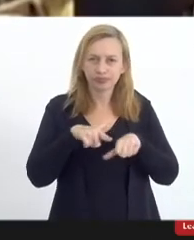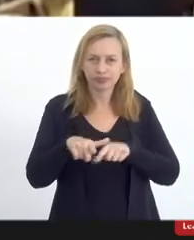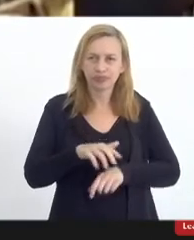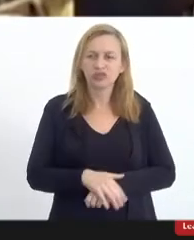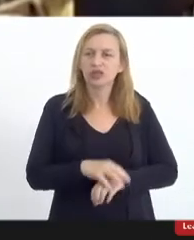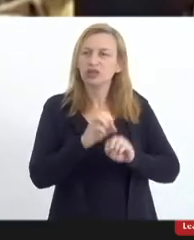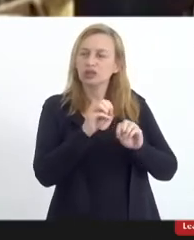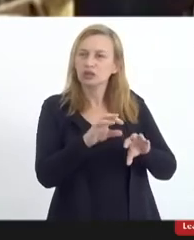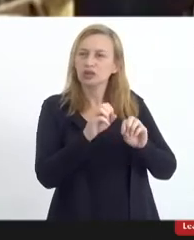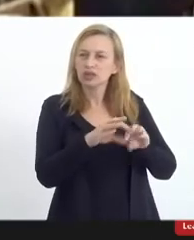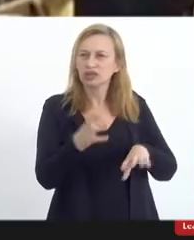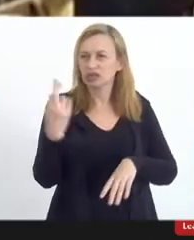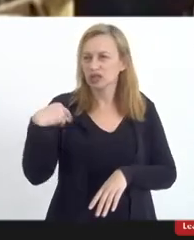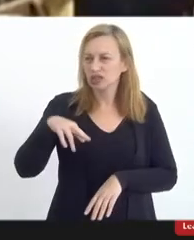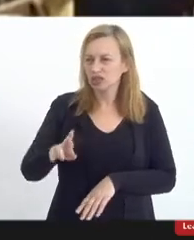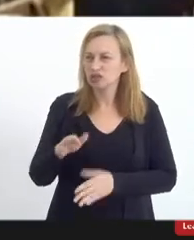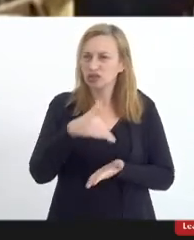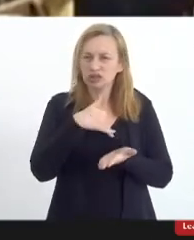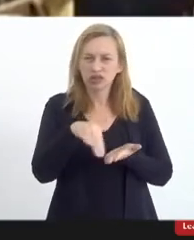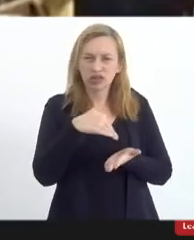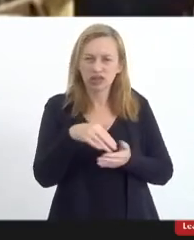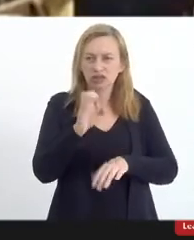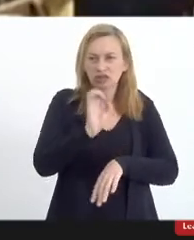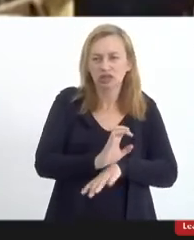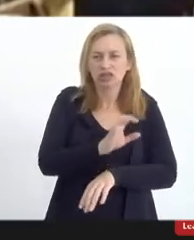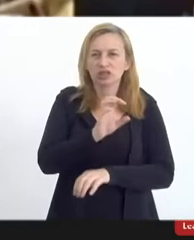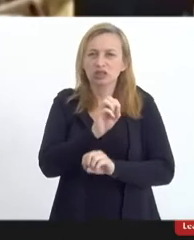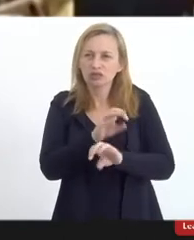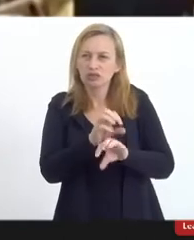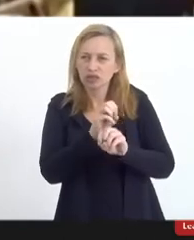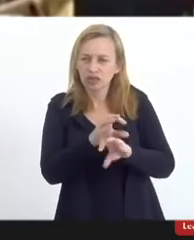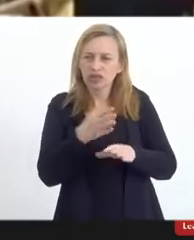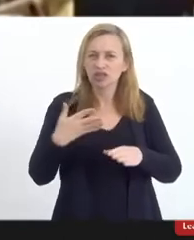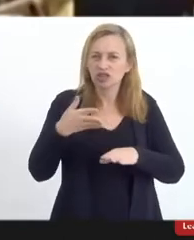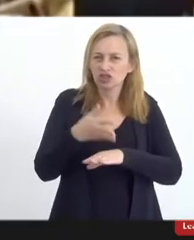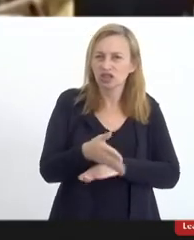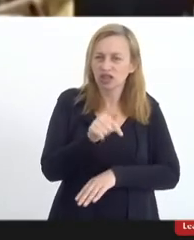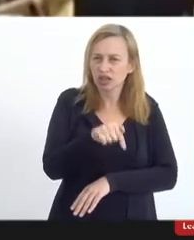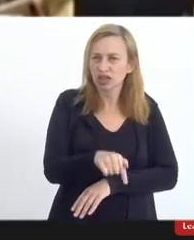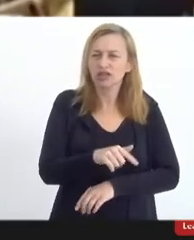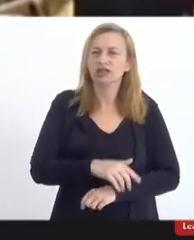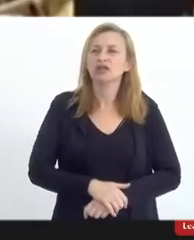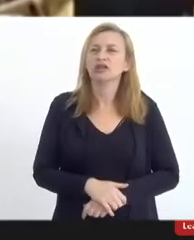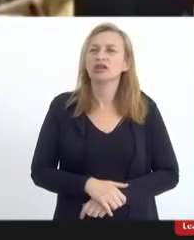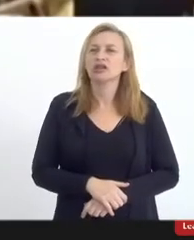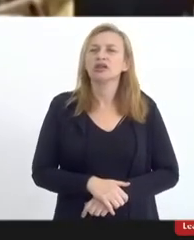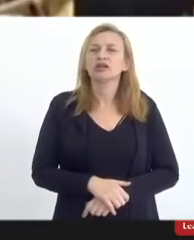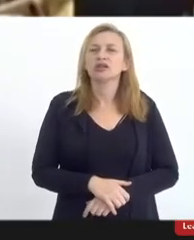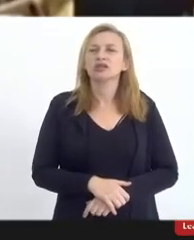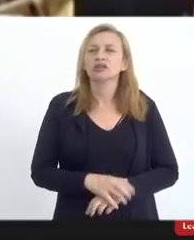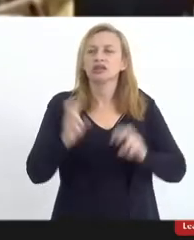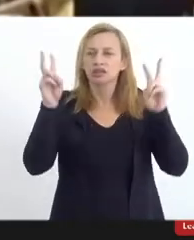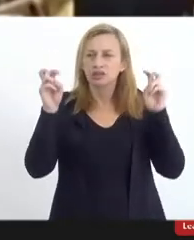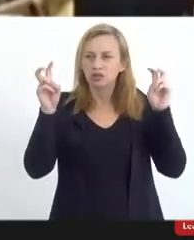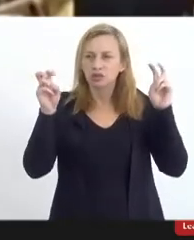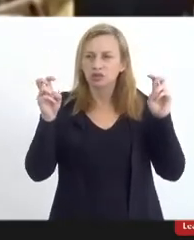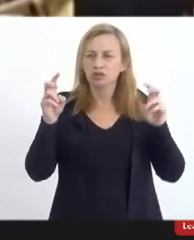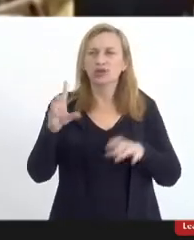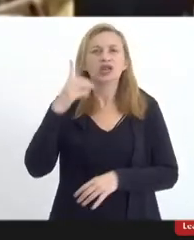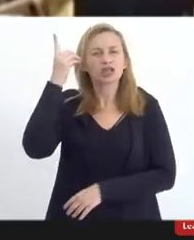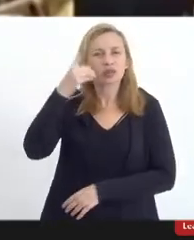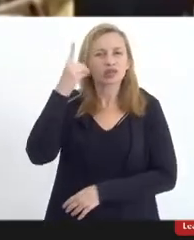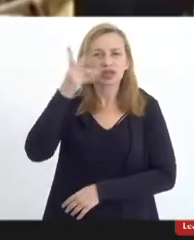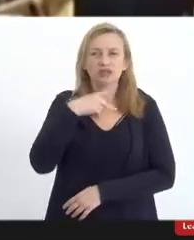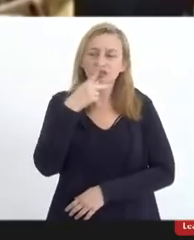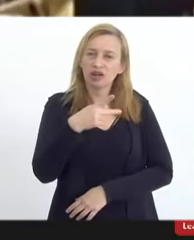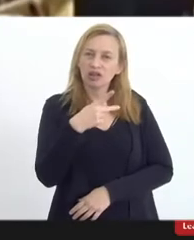do ensino religioso na Secretaria de Estado de Educação até chegar a essa colocação da deputada que eu acho